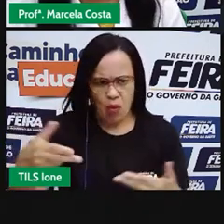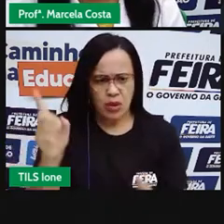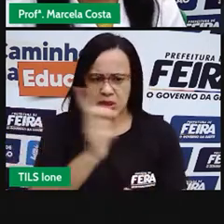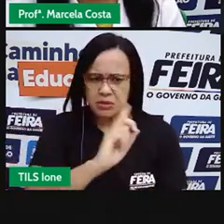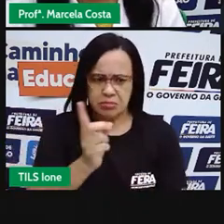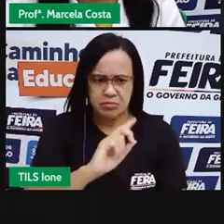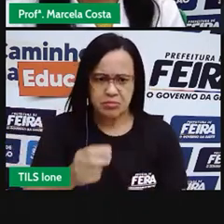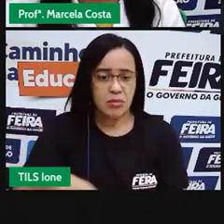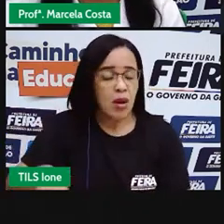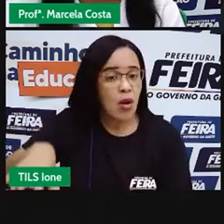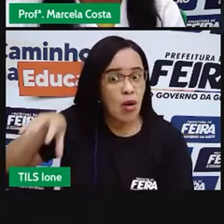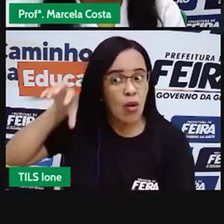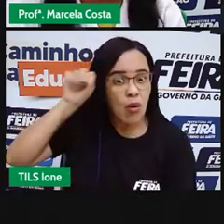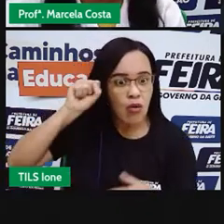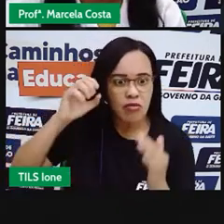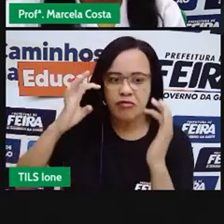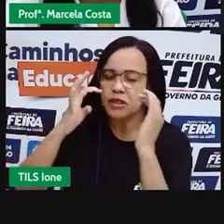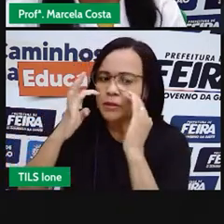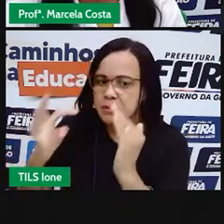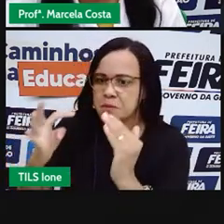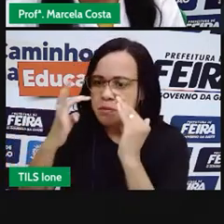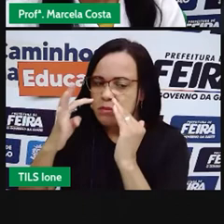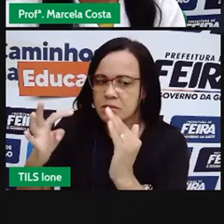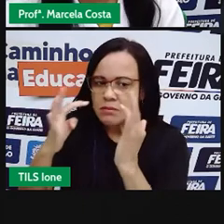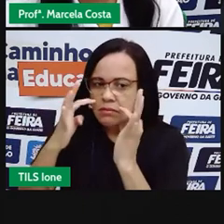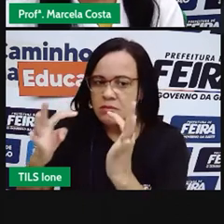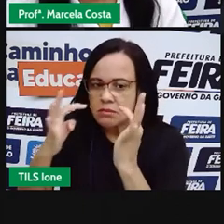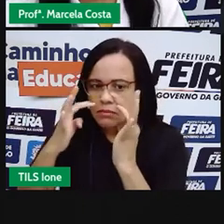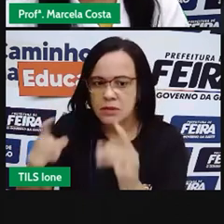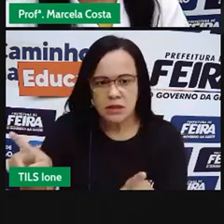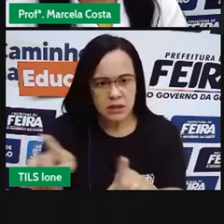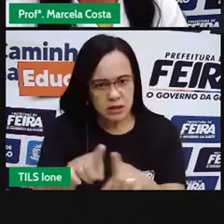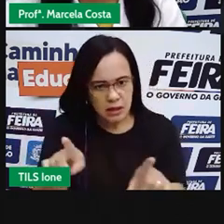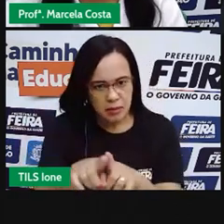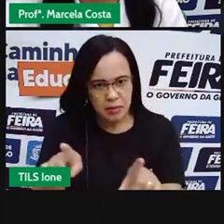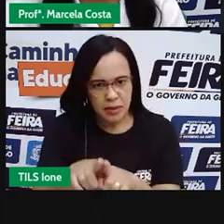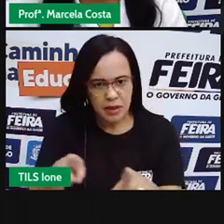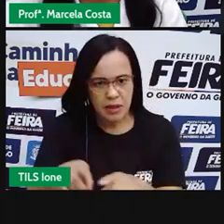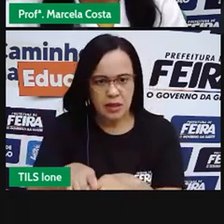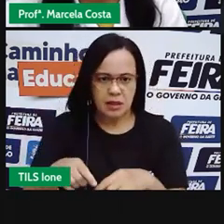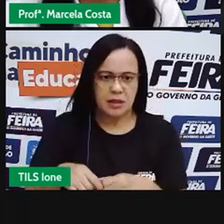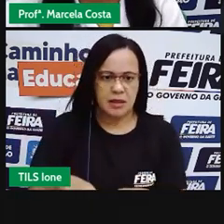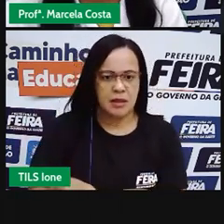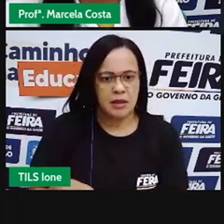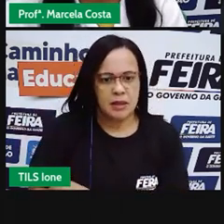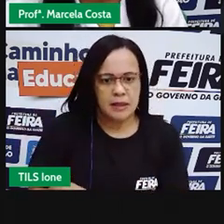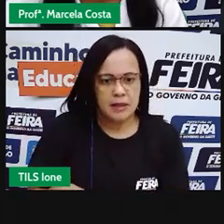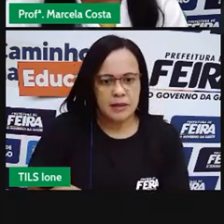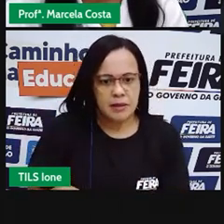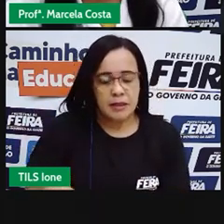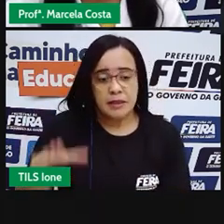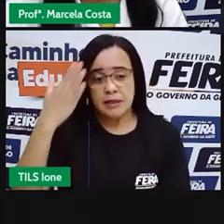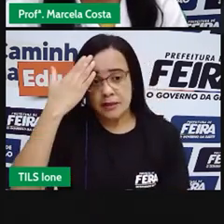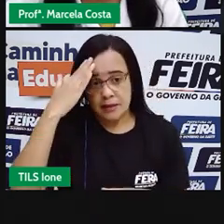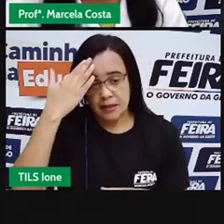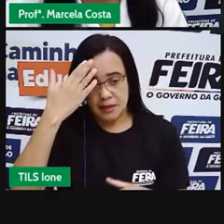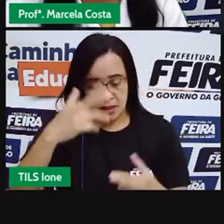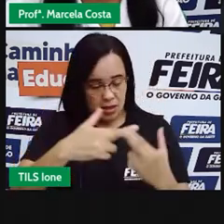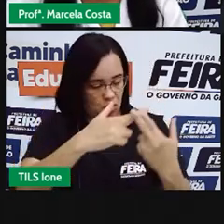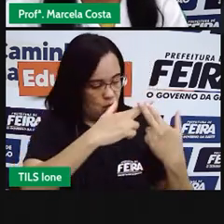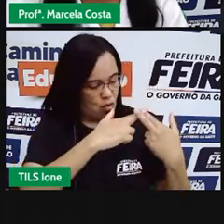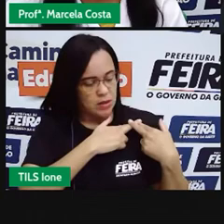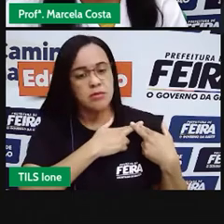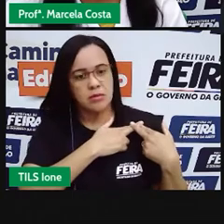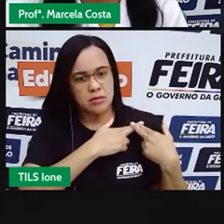entender as suas responsabilidades e acertar o seu comigo. Esses são alguns